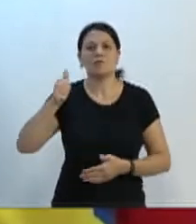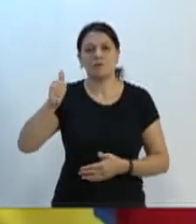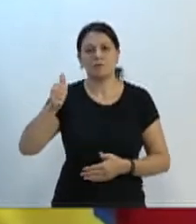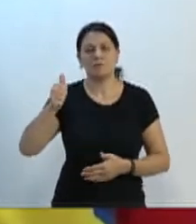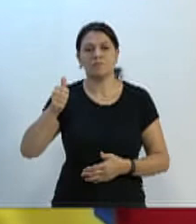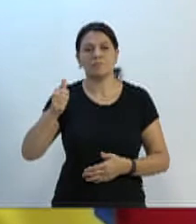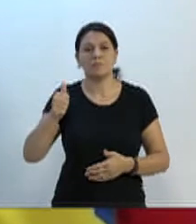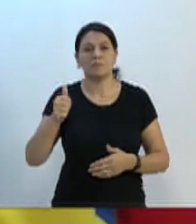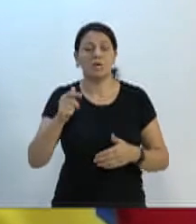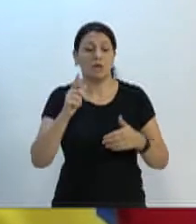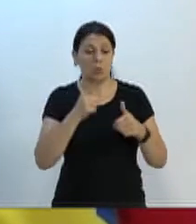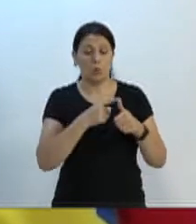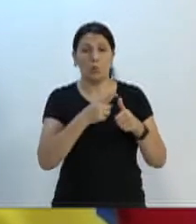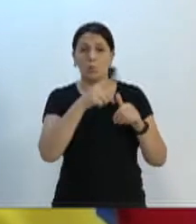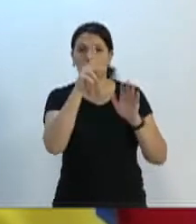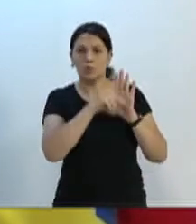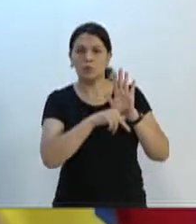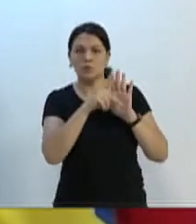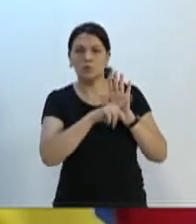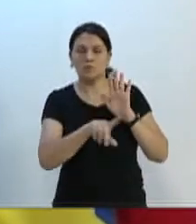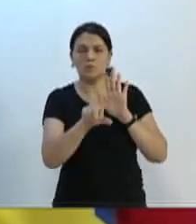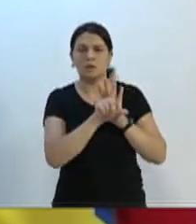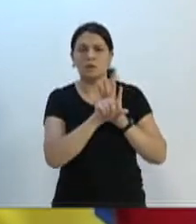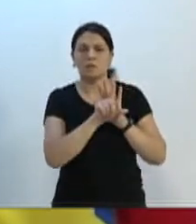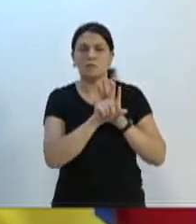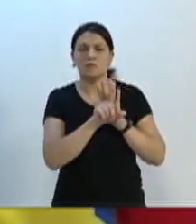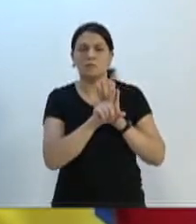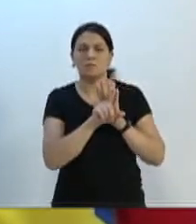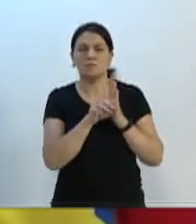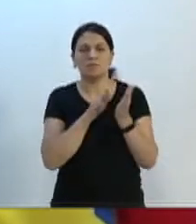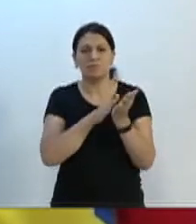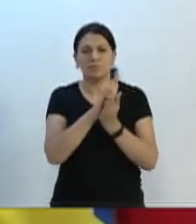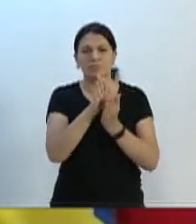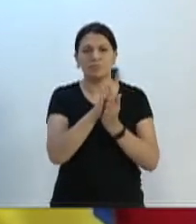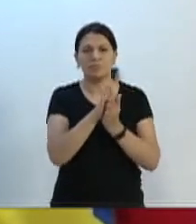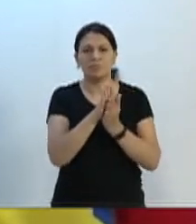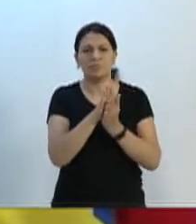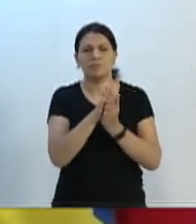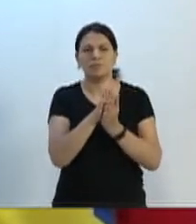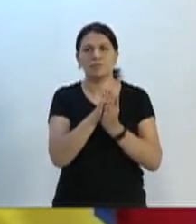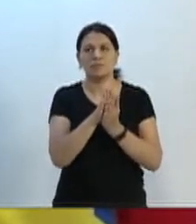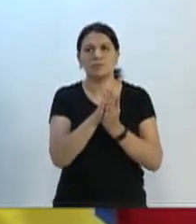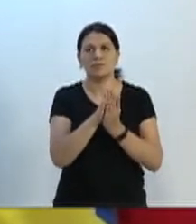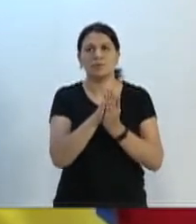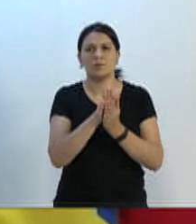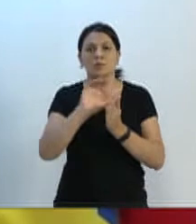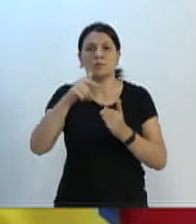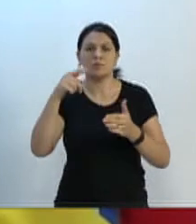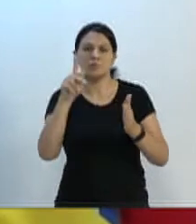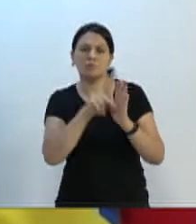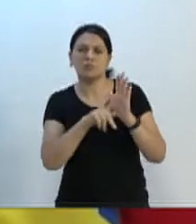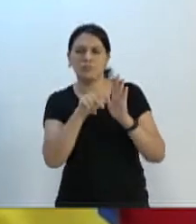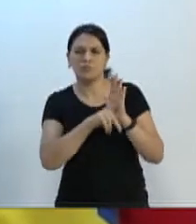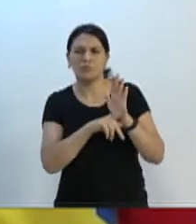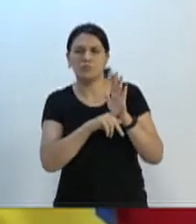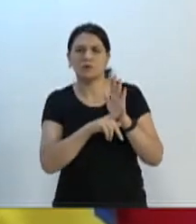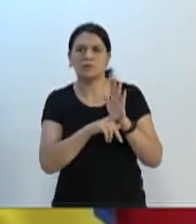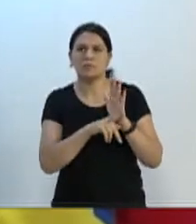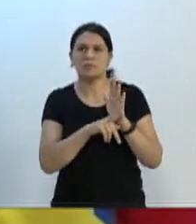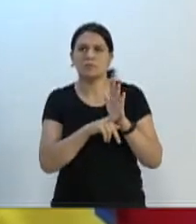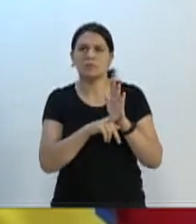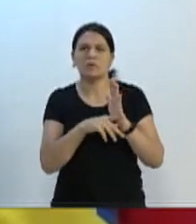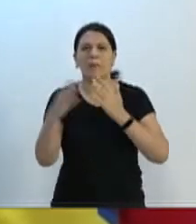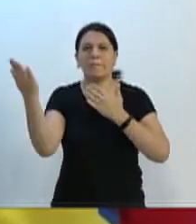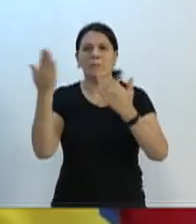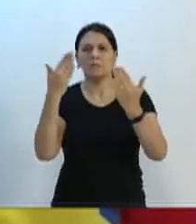Um desses projetos de lei nós encaminhamos como anteprojeto. É sobre o projeto para psicólogos nas